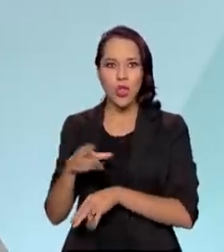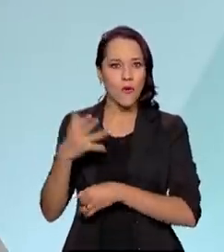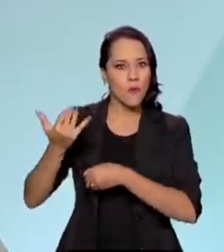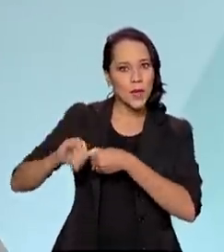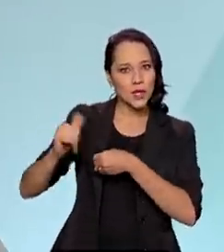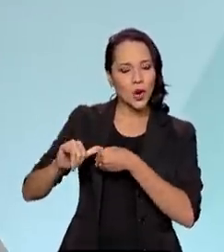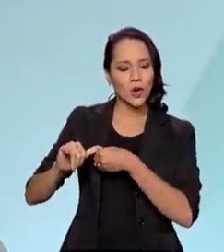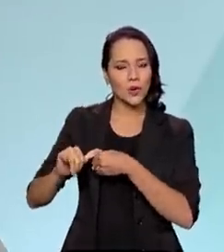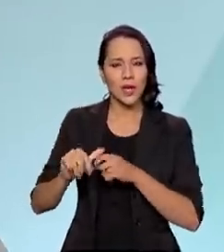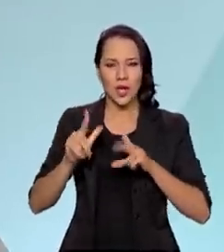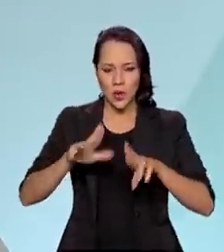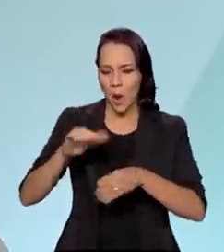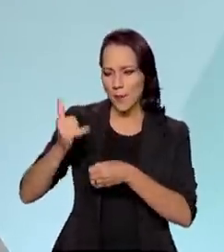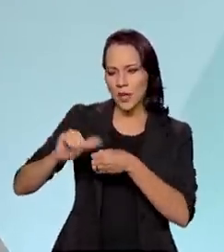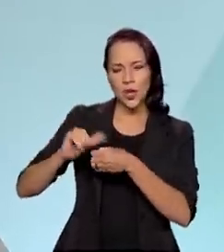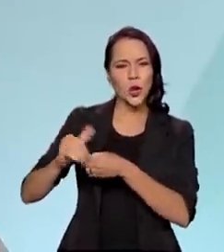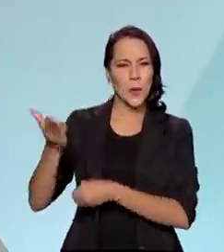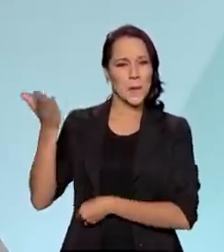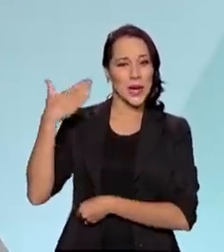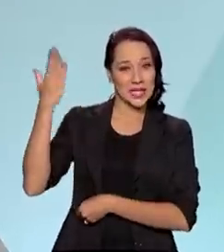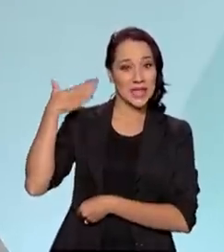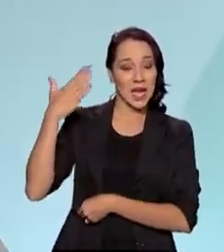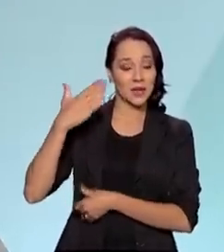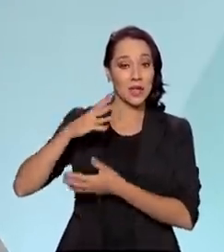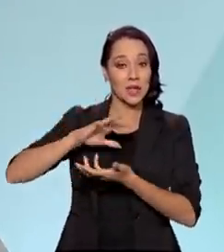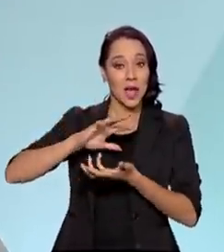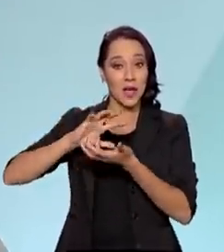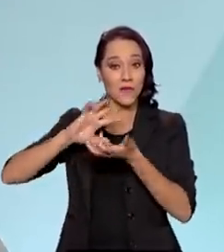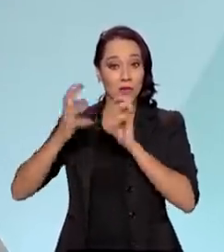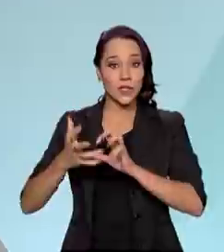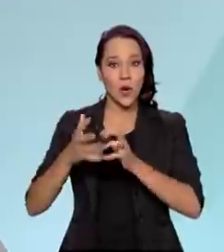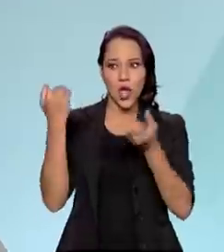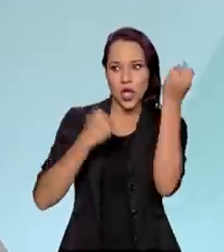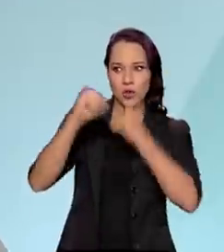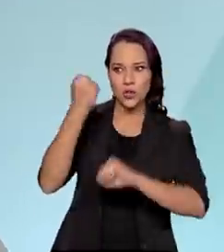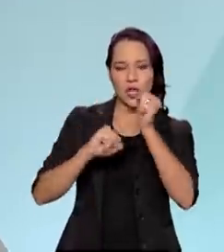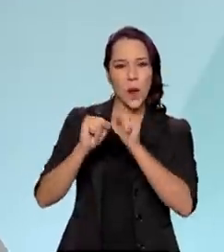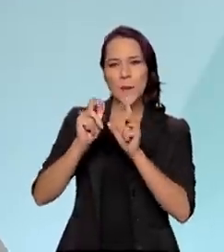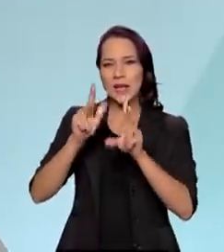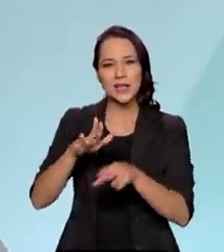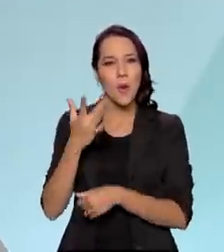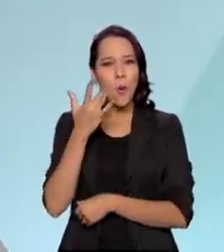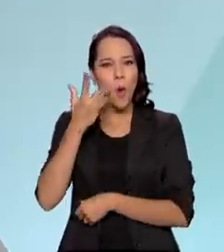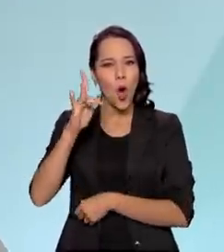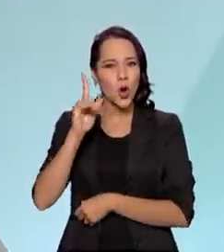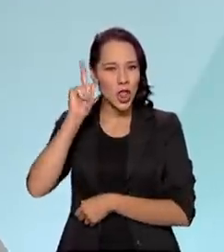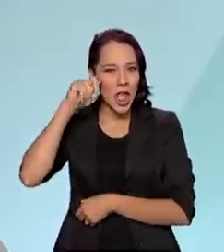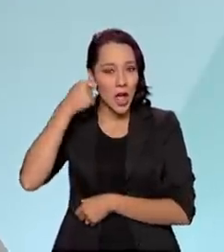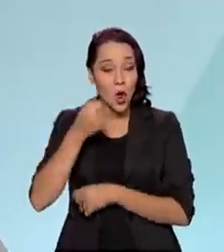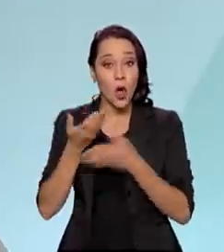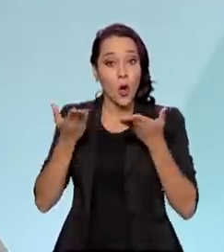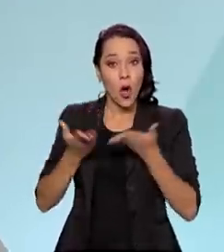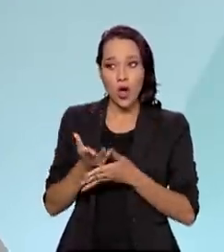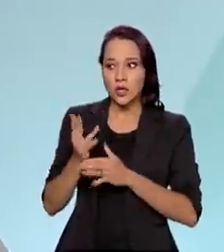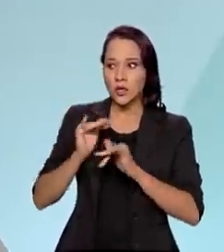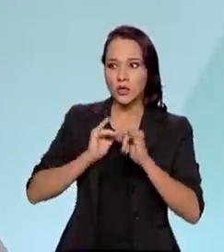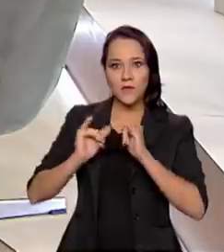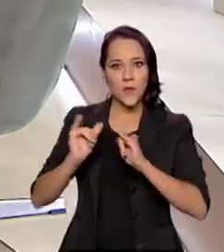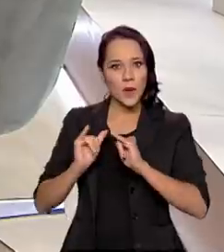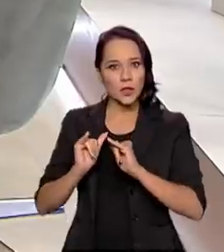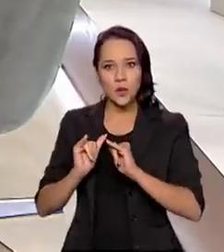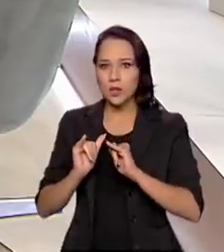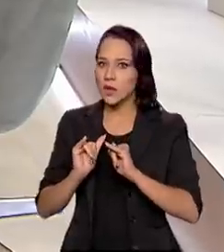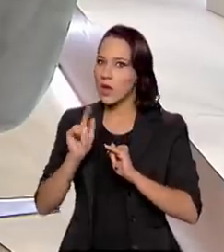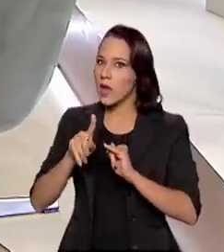Assim como o petróleo, a época dele, na Revolução Industrial, foi o ouro negro, hoje, de fato, os dados são um novo petróleo.